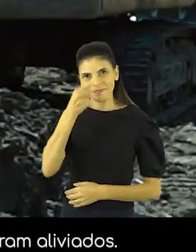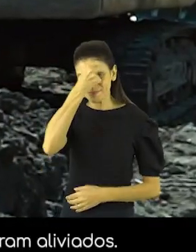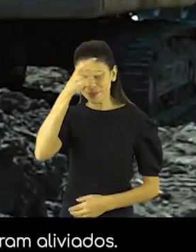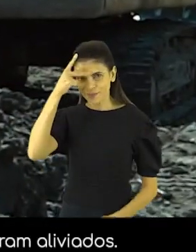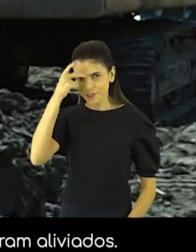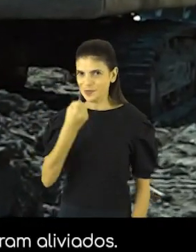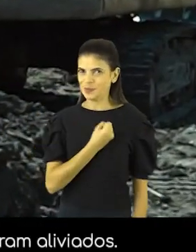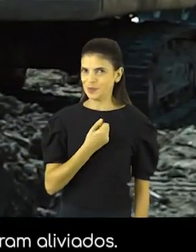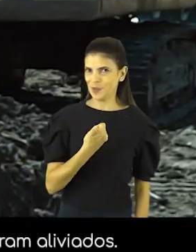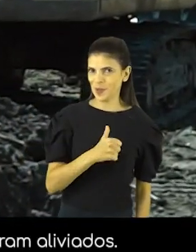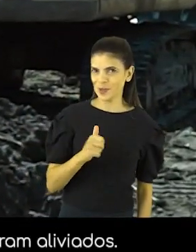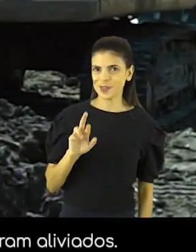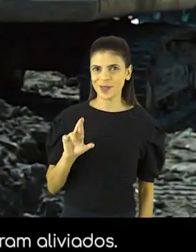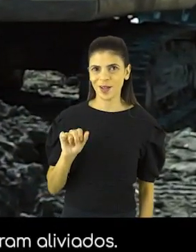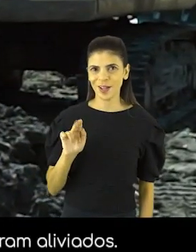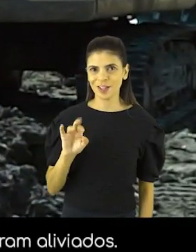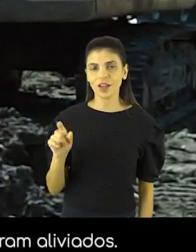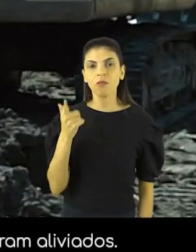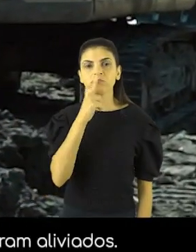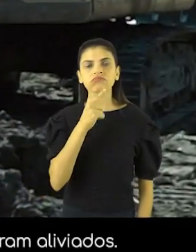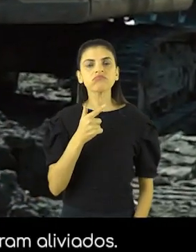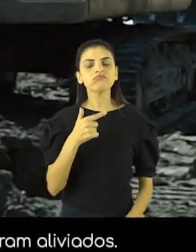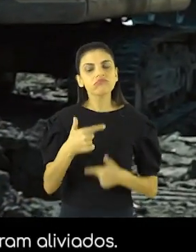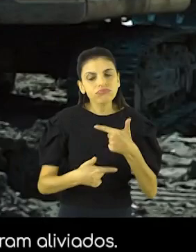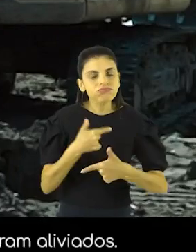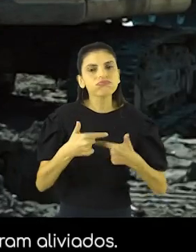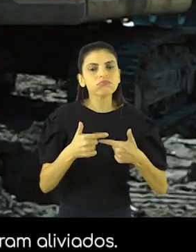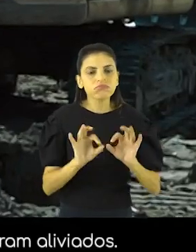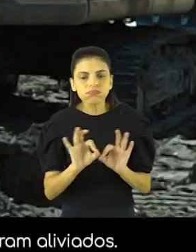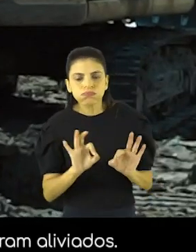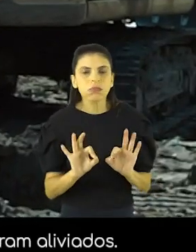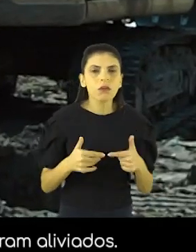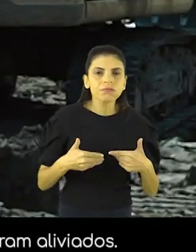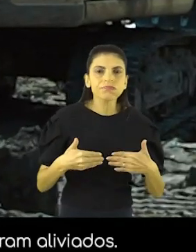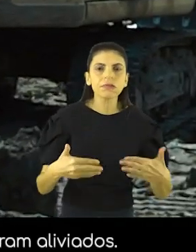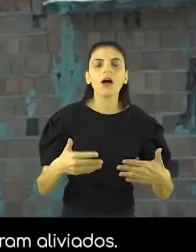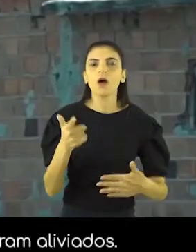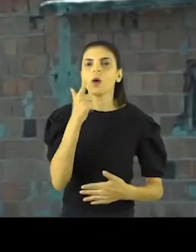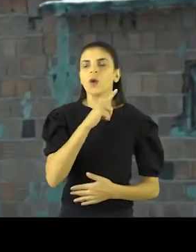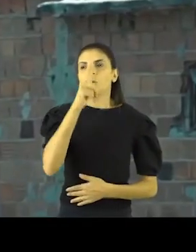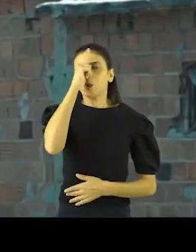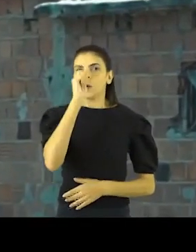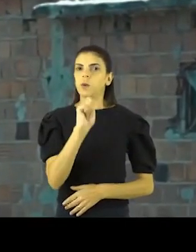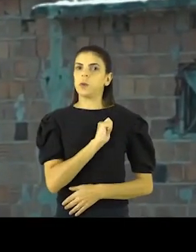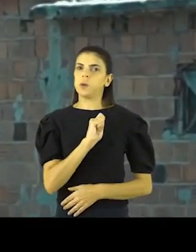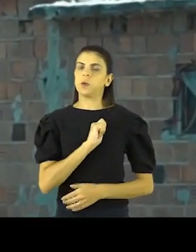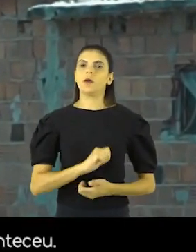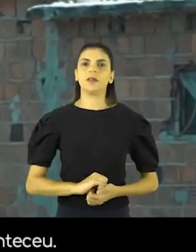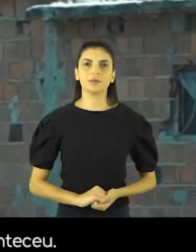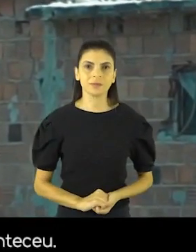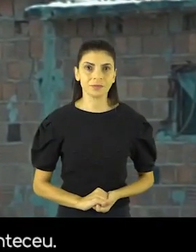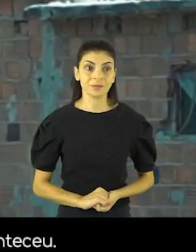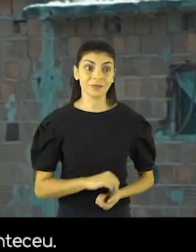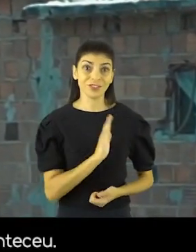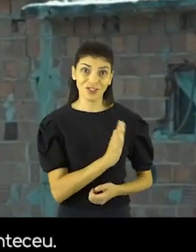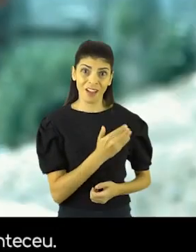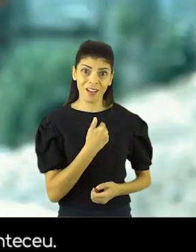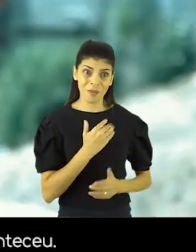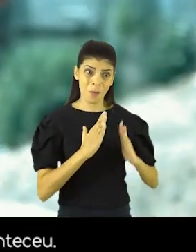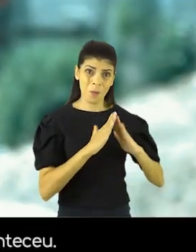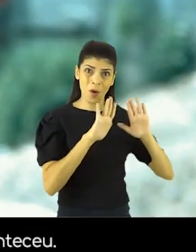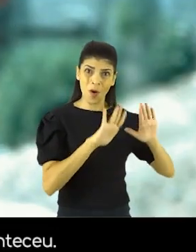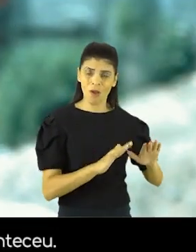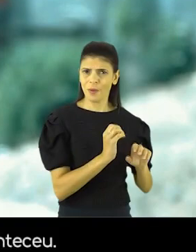prefeito Rogério Lisboa, no Rio Botas, esses moradores respiram aliviados. Essa obra aí,